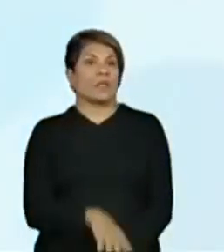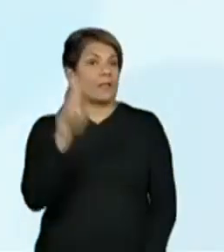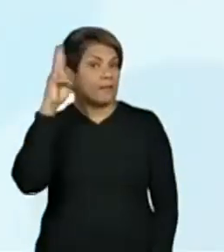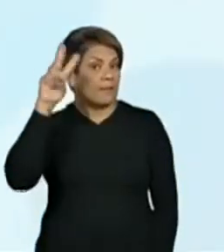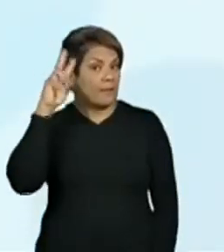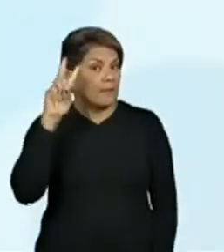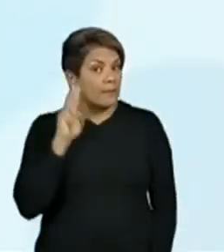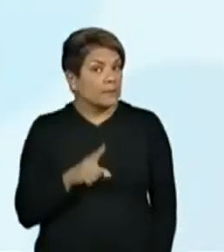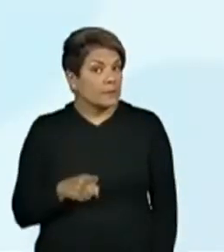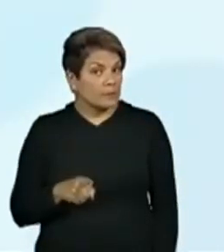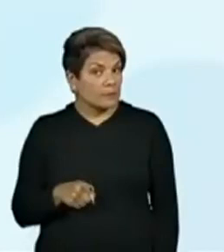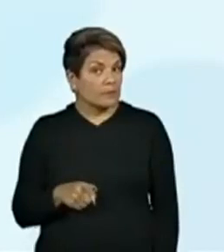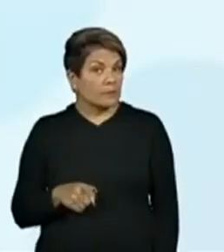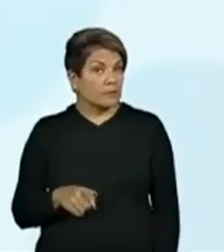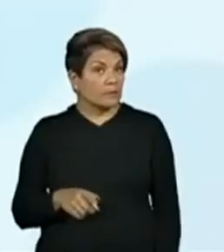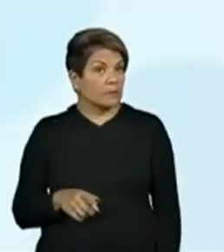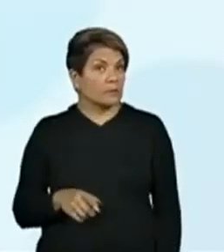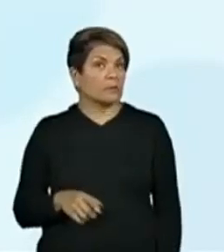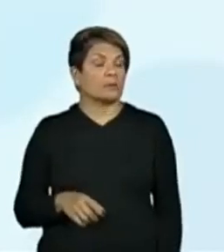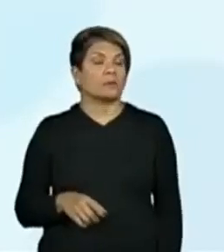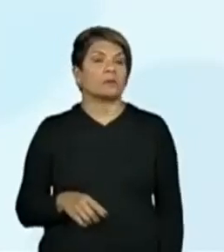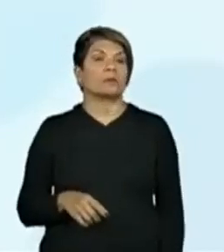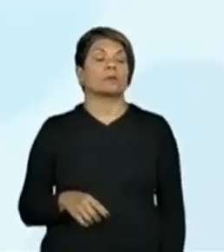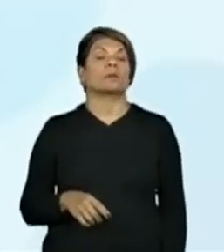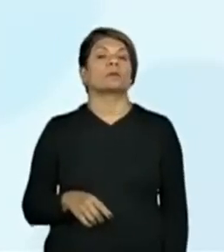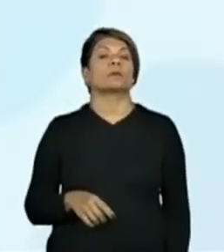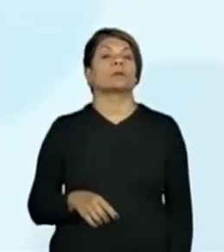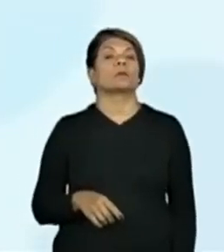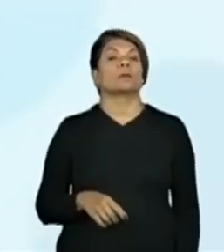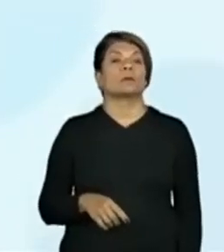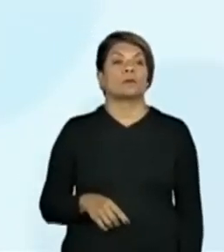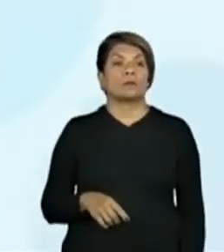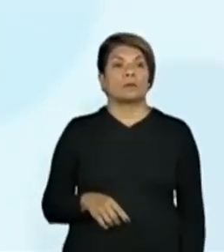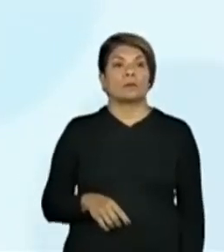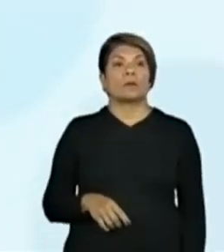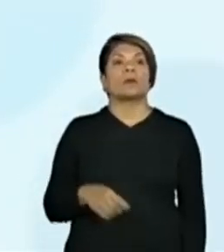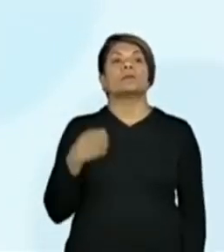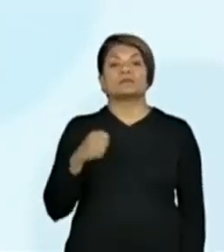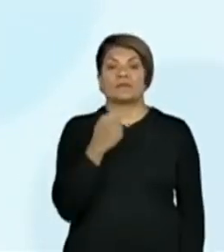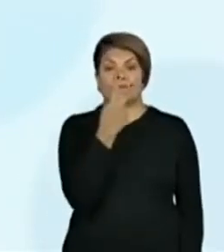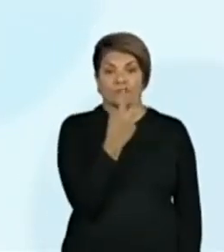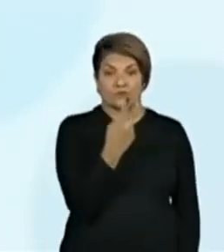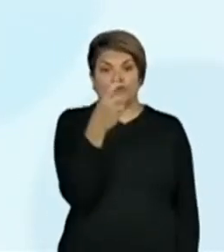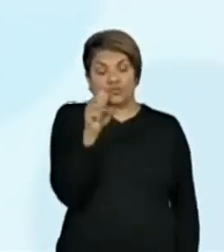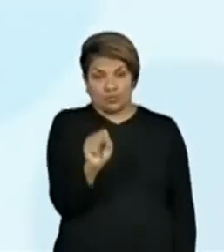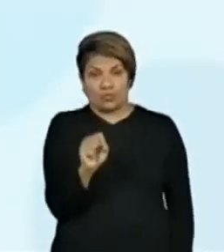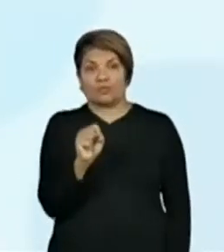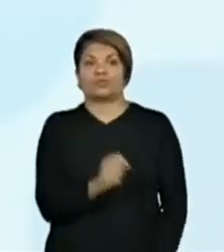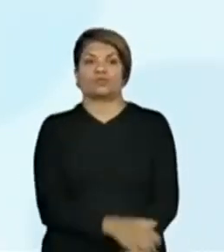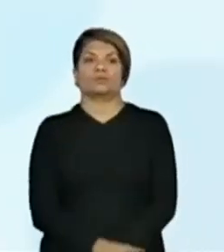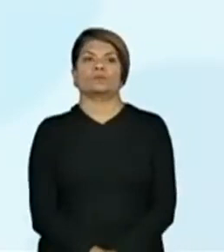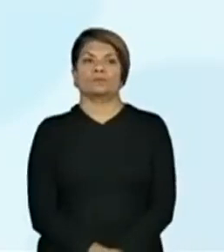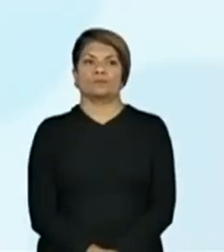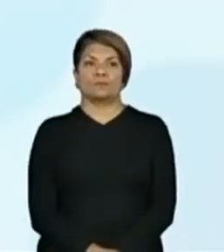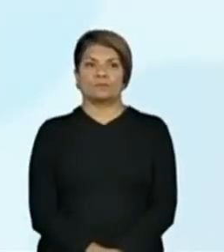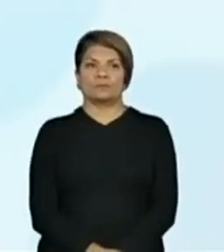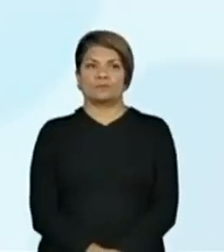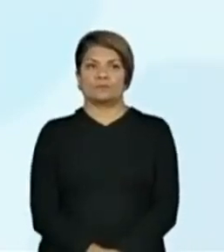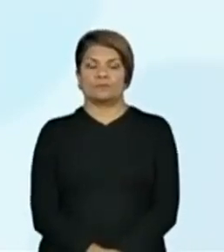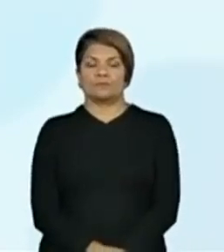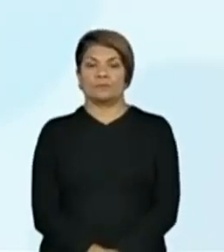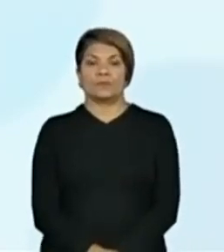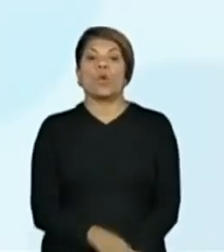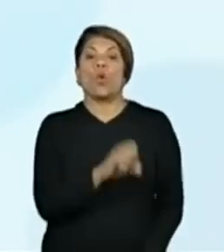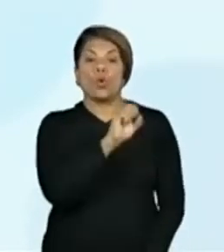falei que a gente não pode inverter os Viu, Luísa? Tem que deixar o 28 nessa posição. junto. Nessa sequência.